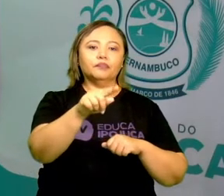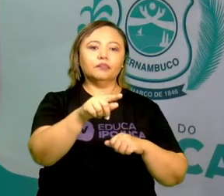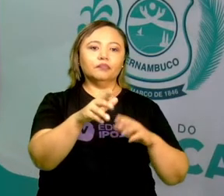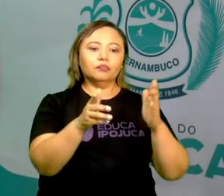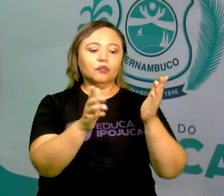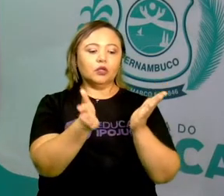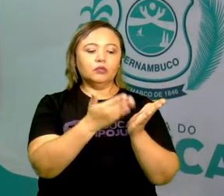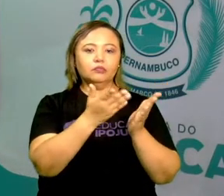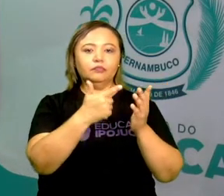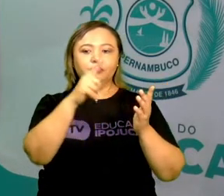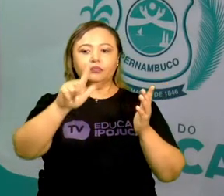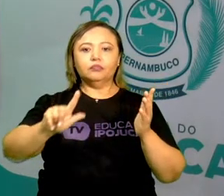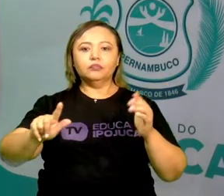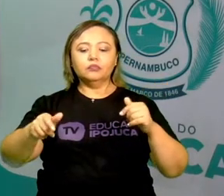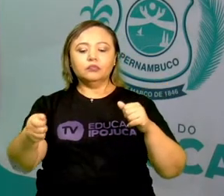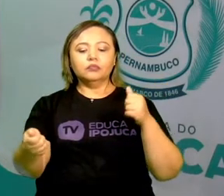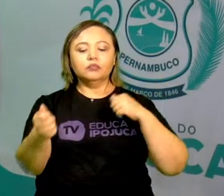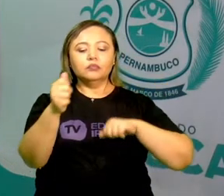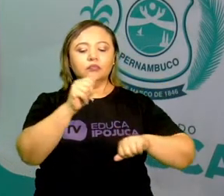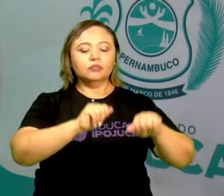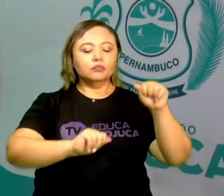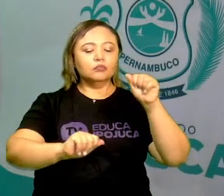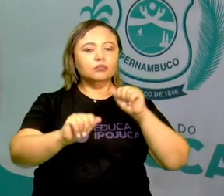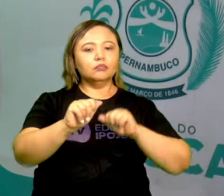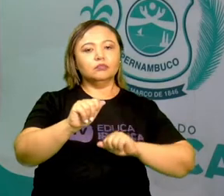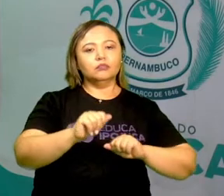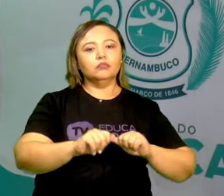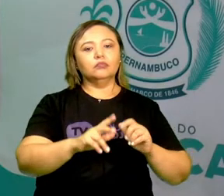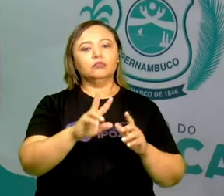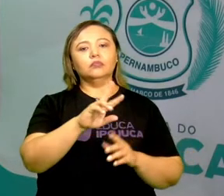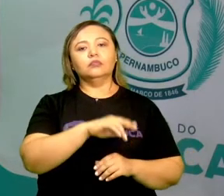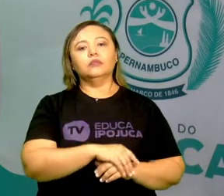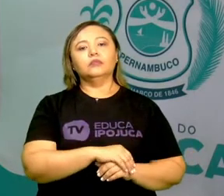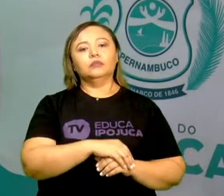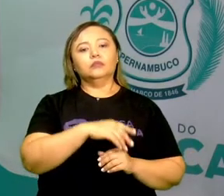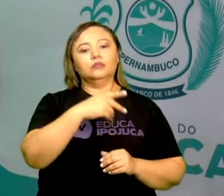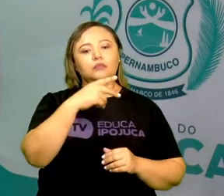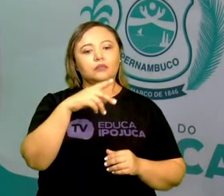Maria. E aí também observamos que